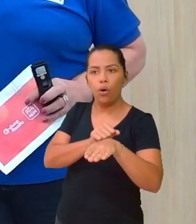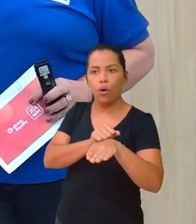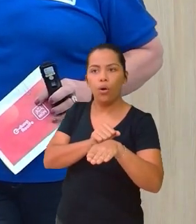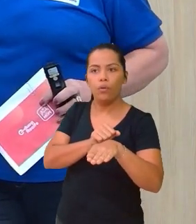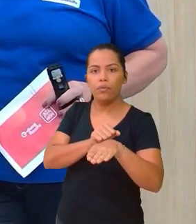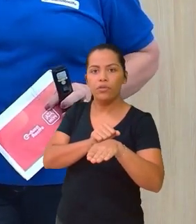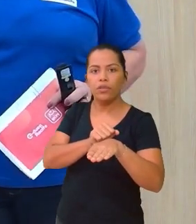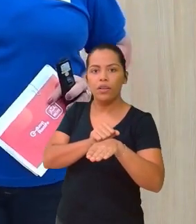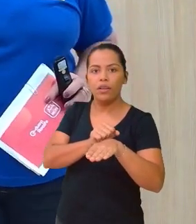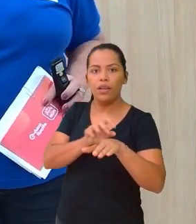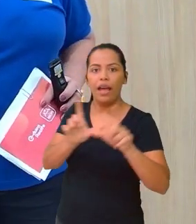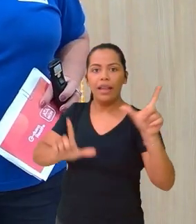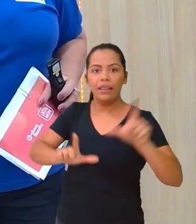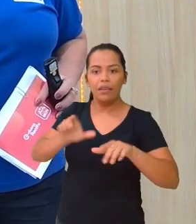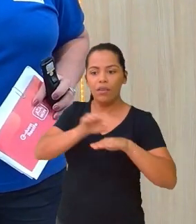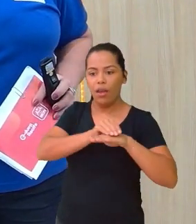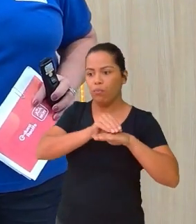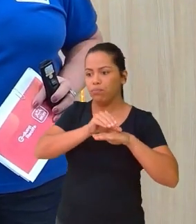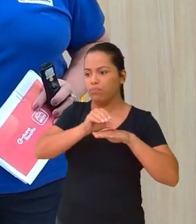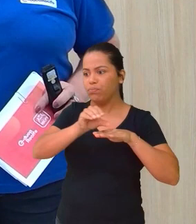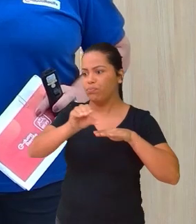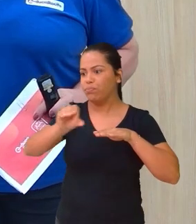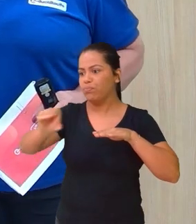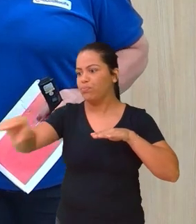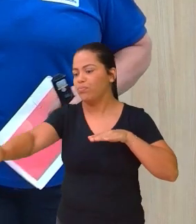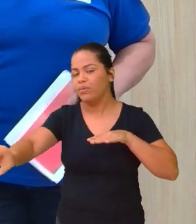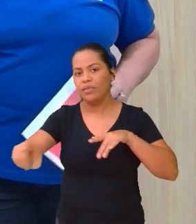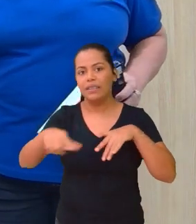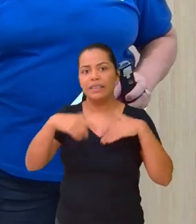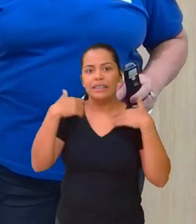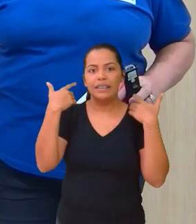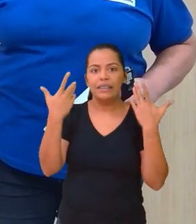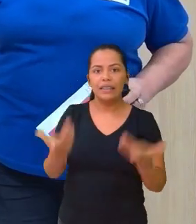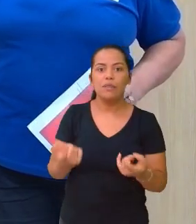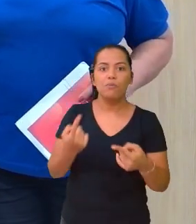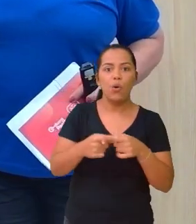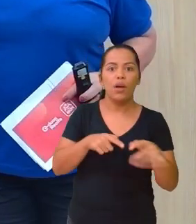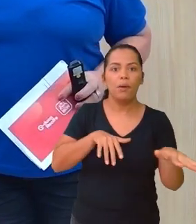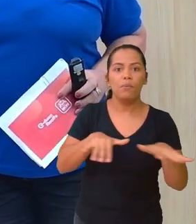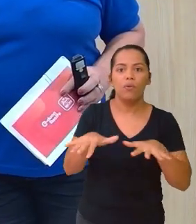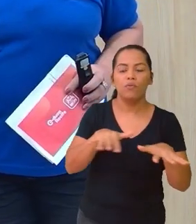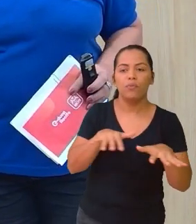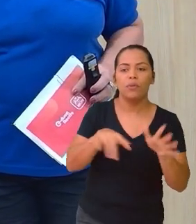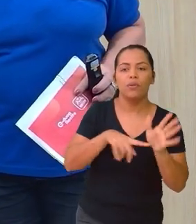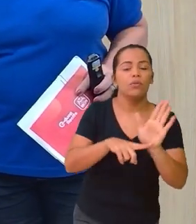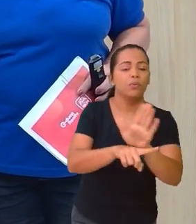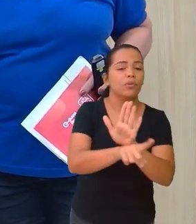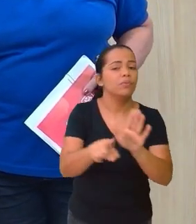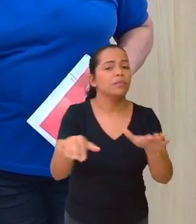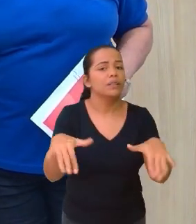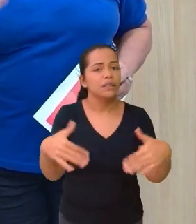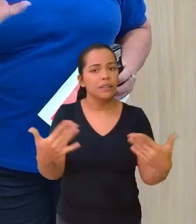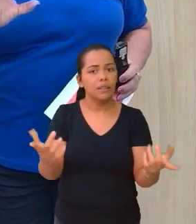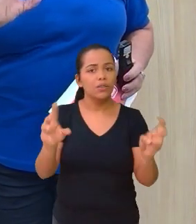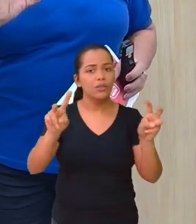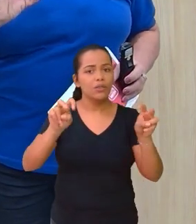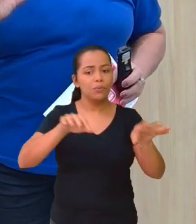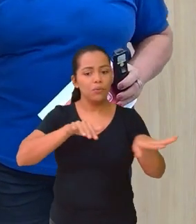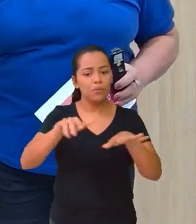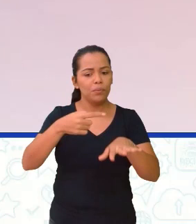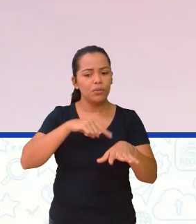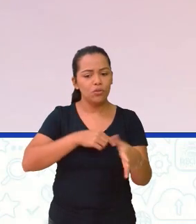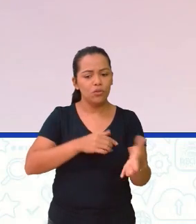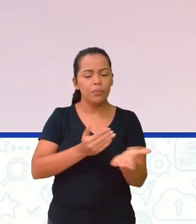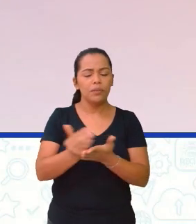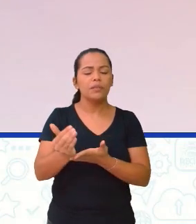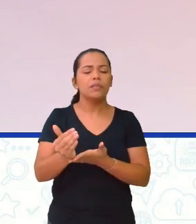Sendo jogada para a frente em relação ao movimento. Então, estou colocando aqui para vocês essa questão aí do movimento para a gente começar a